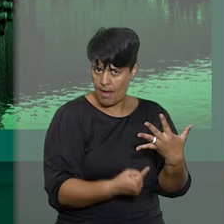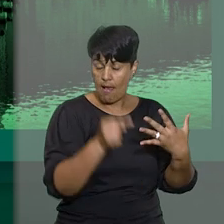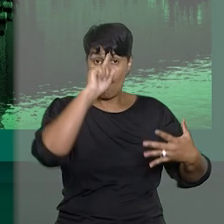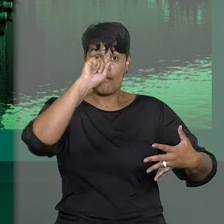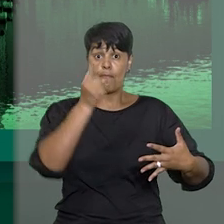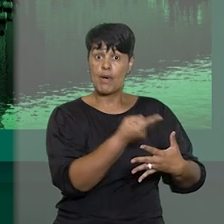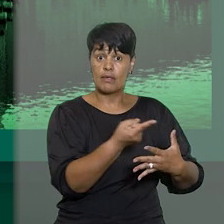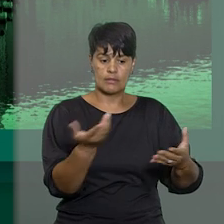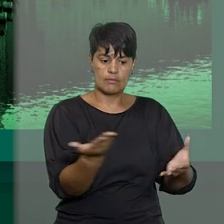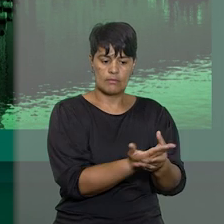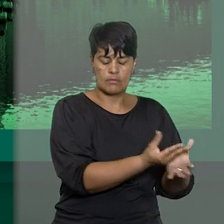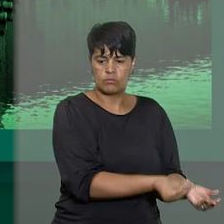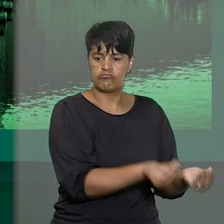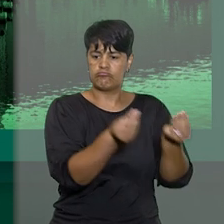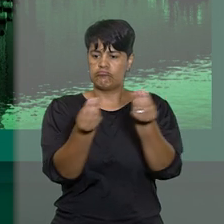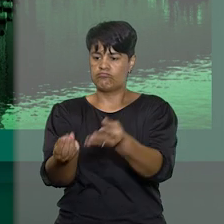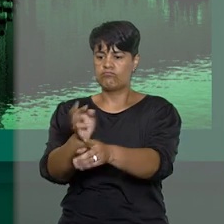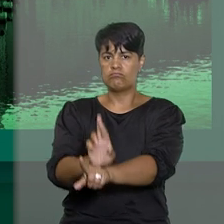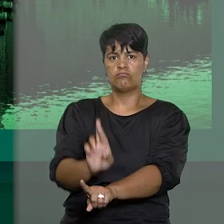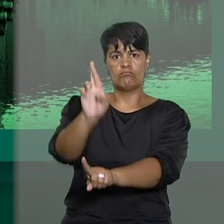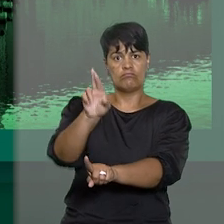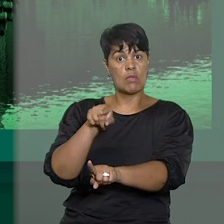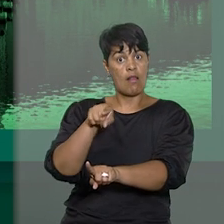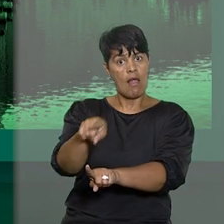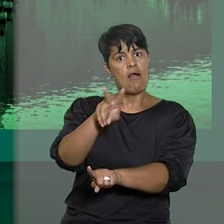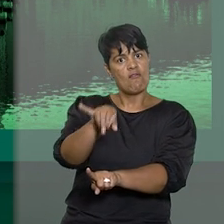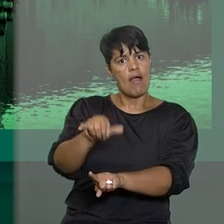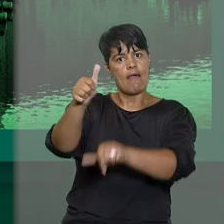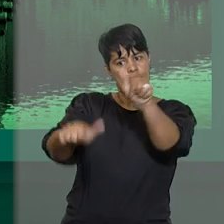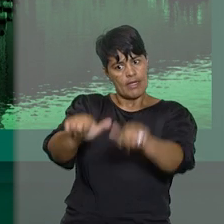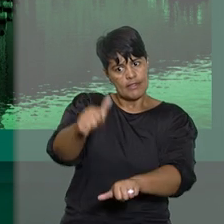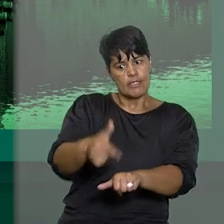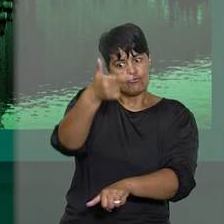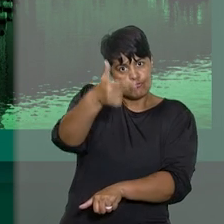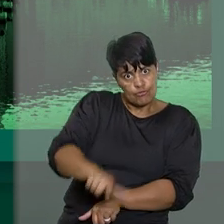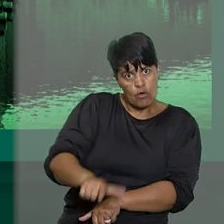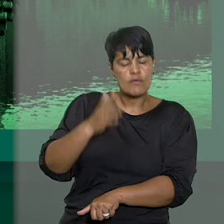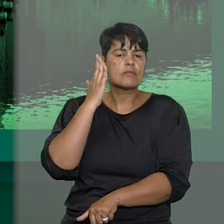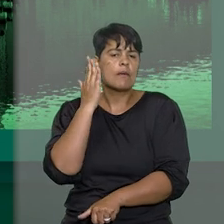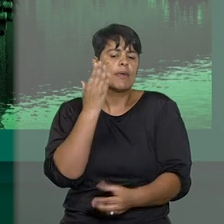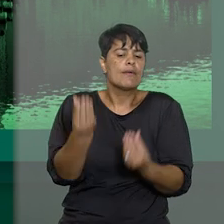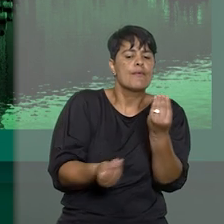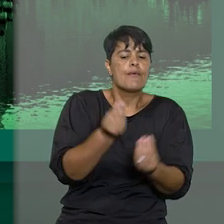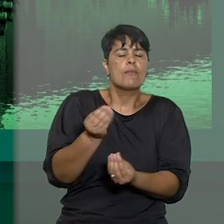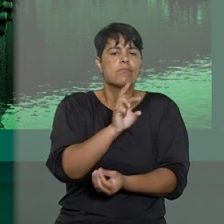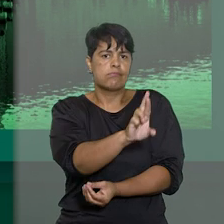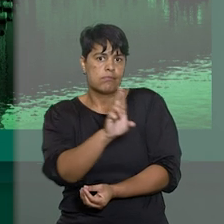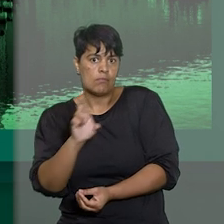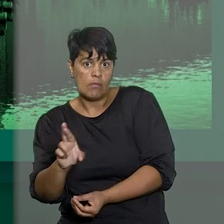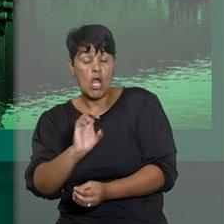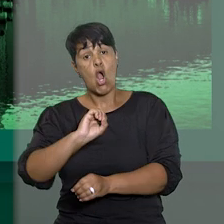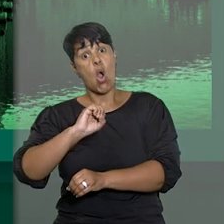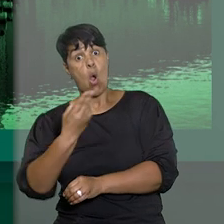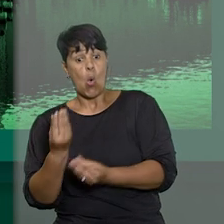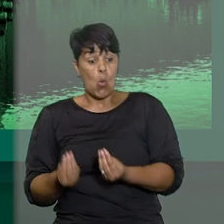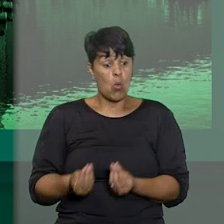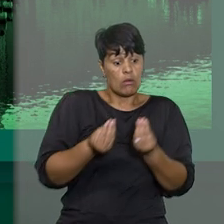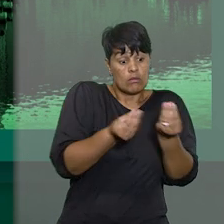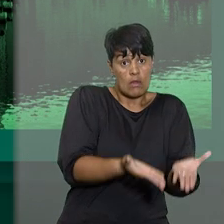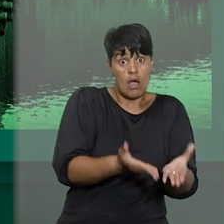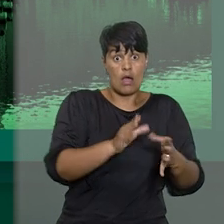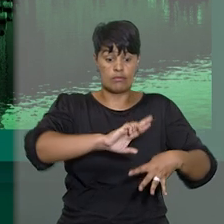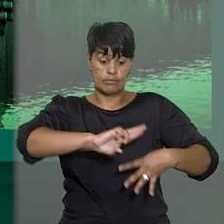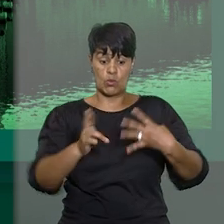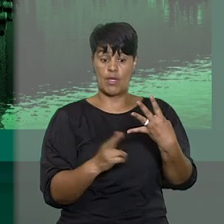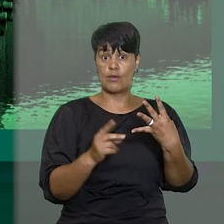devolução dos autos à origem, para lá observarem a sistemática dos repetitivos ou a distribuição do recurso aos